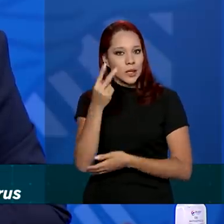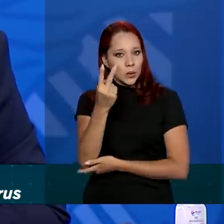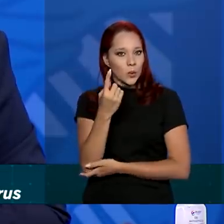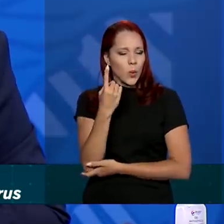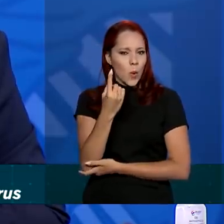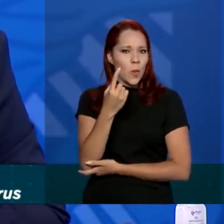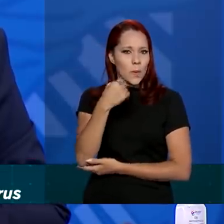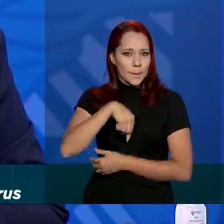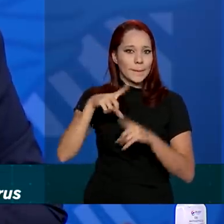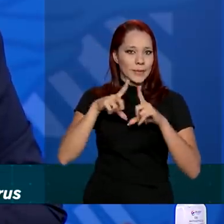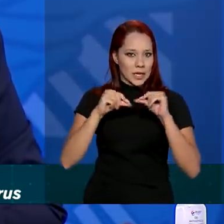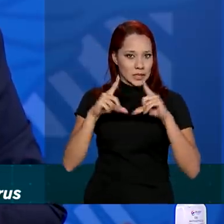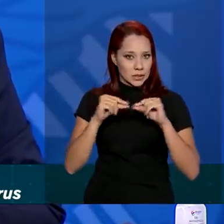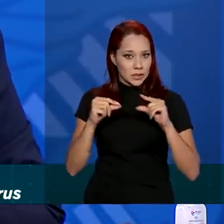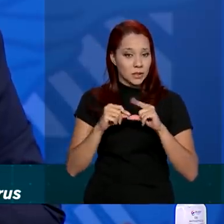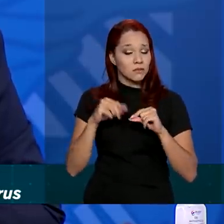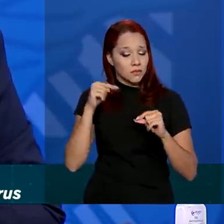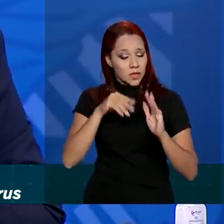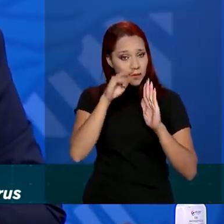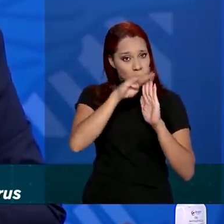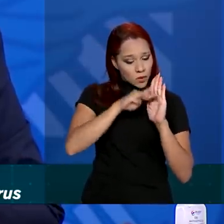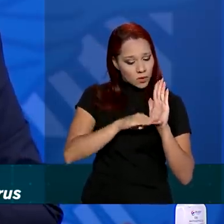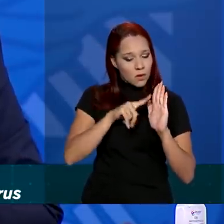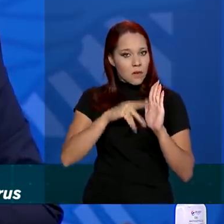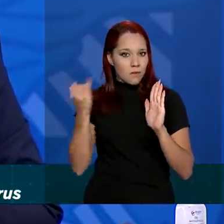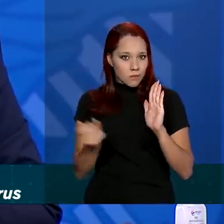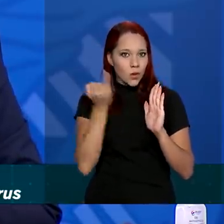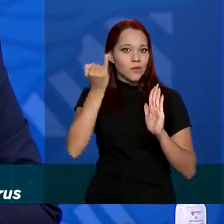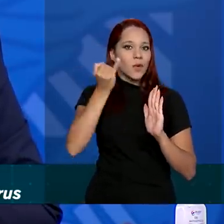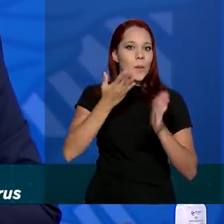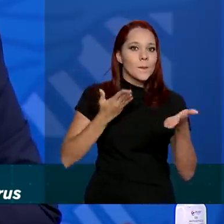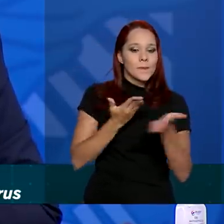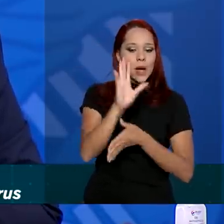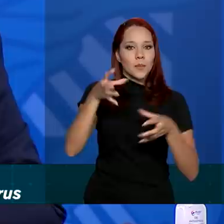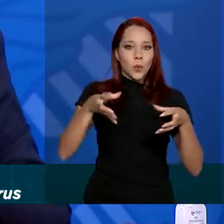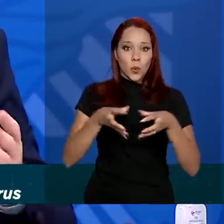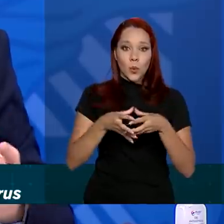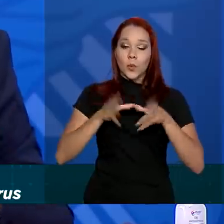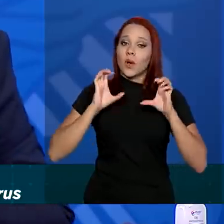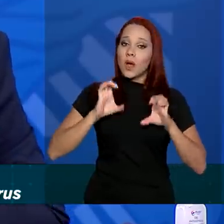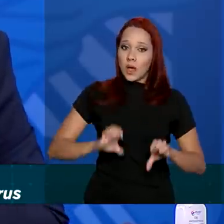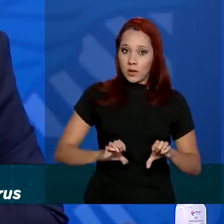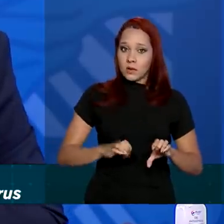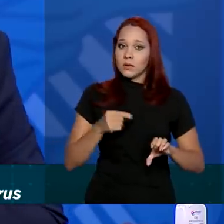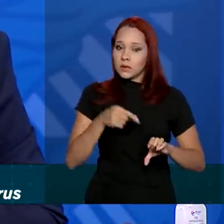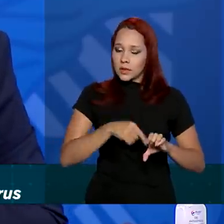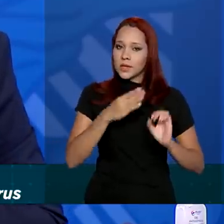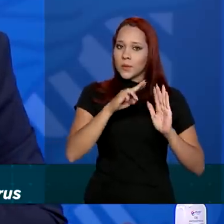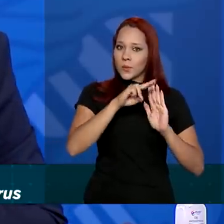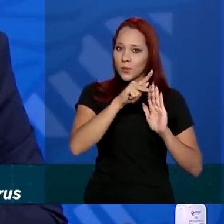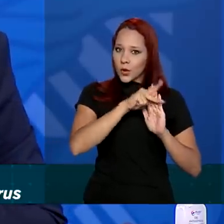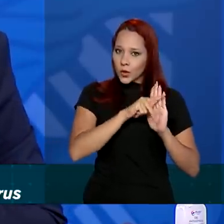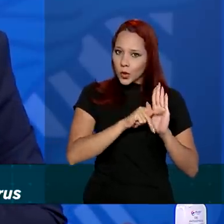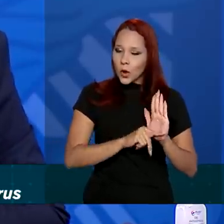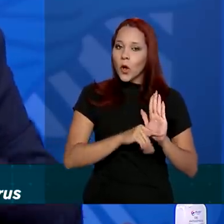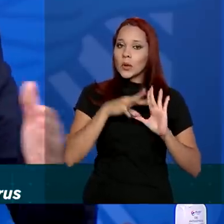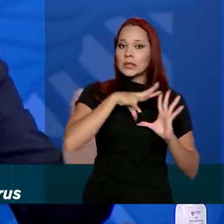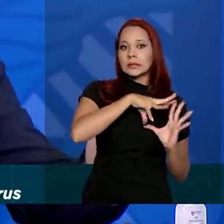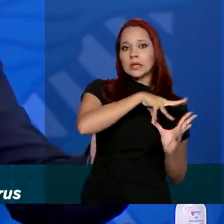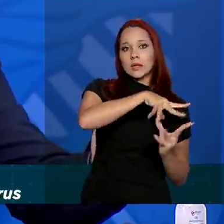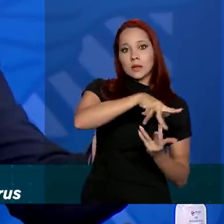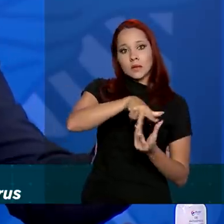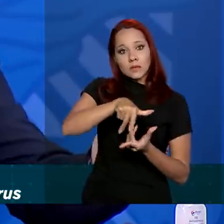é muito importante que seja aprovado por um comitê de ética, e isso é um protocolo internacional